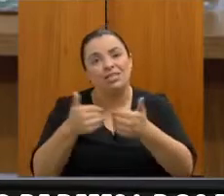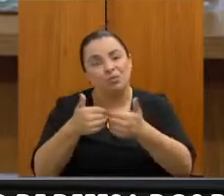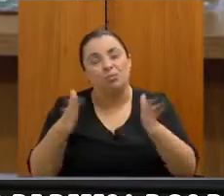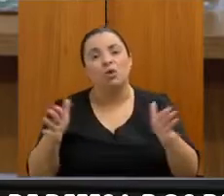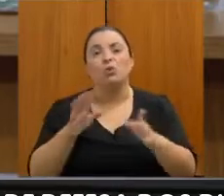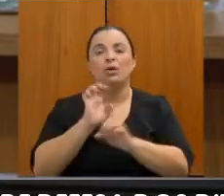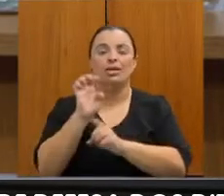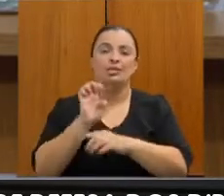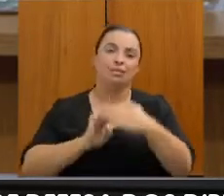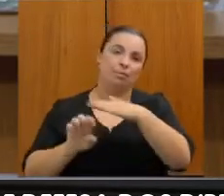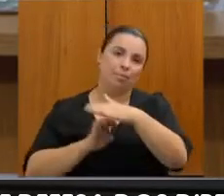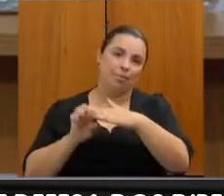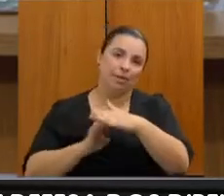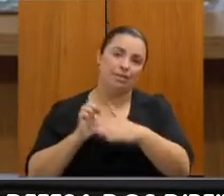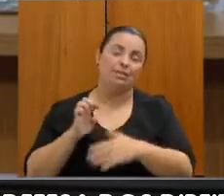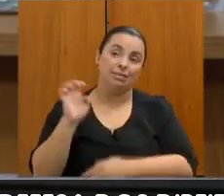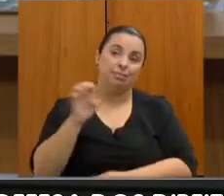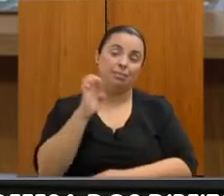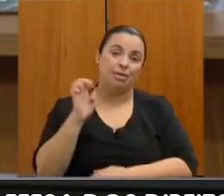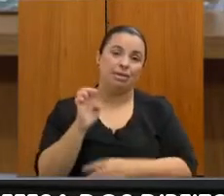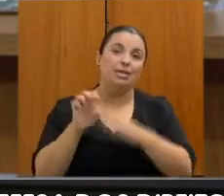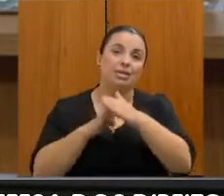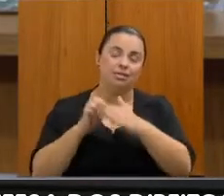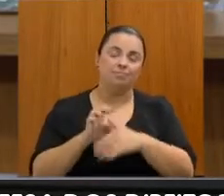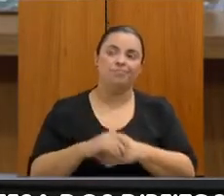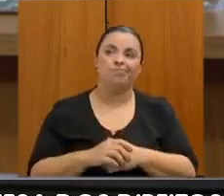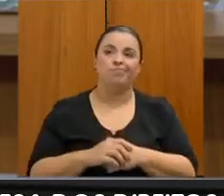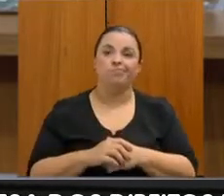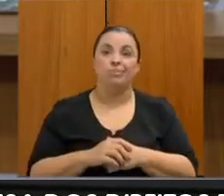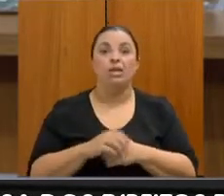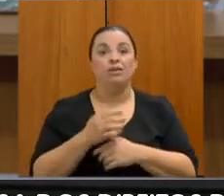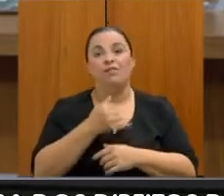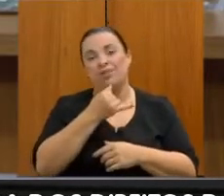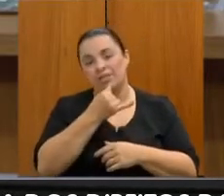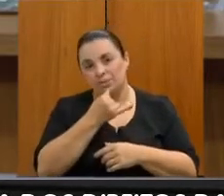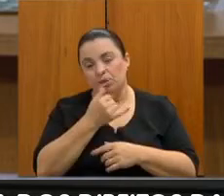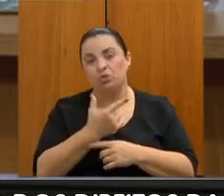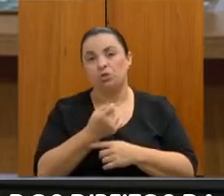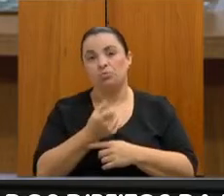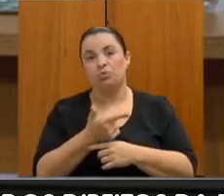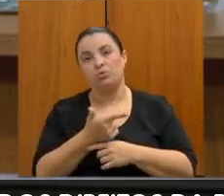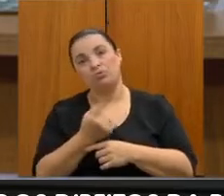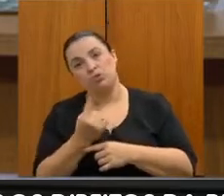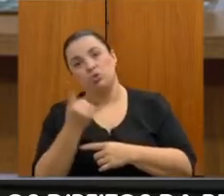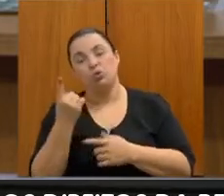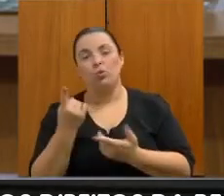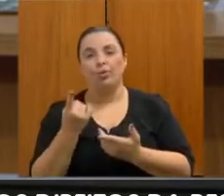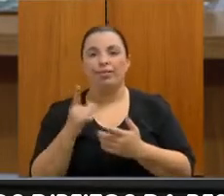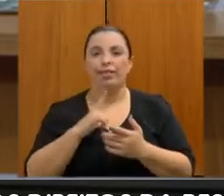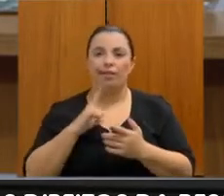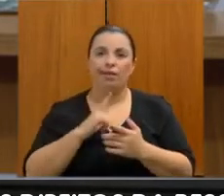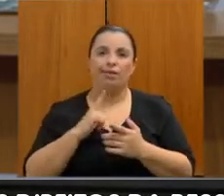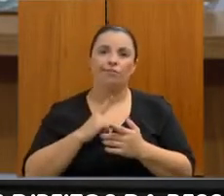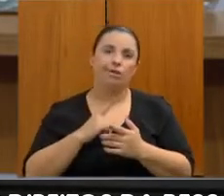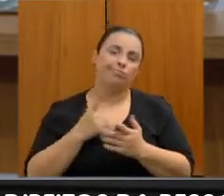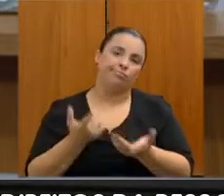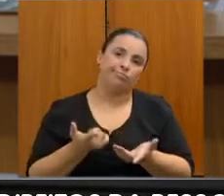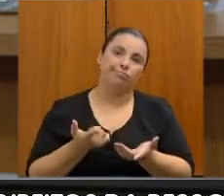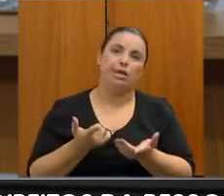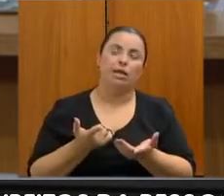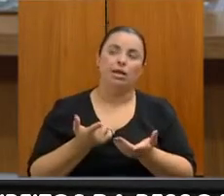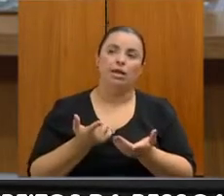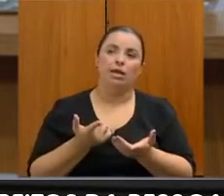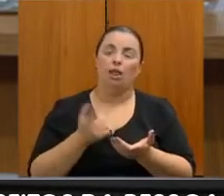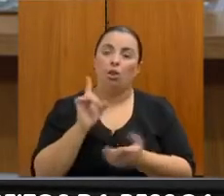2020 e 2021, devido à pandemia e devido às restrições também do governo federal, a gente não conseguiu fazer esse evento, a gente pretende voltar